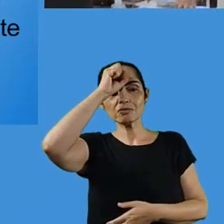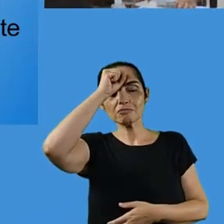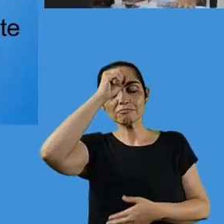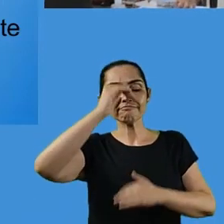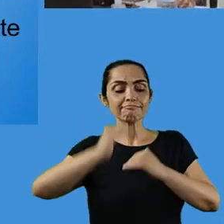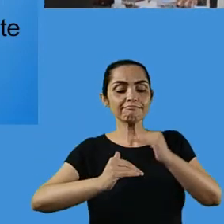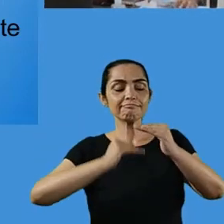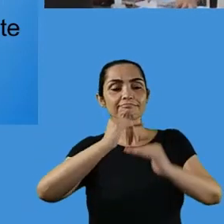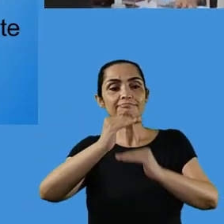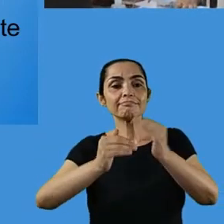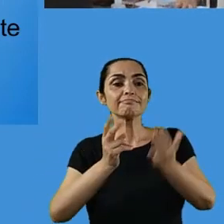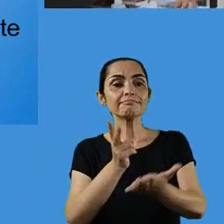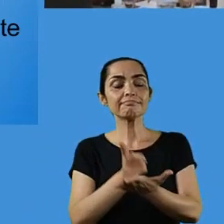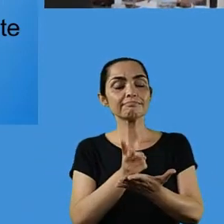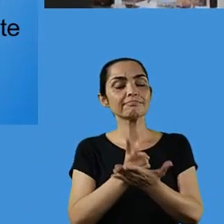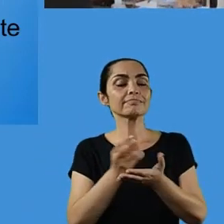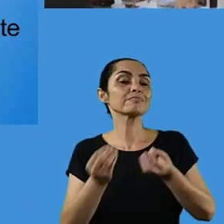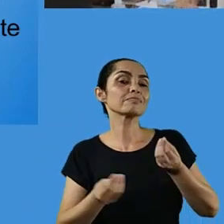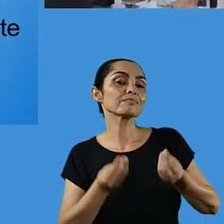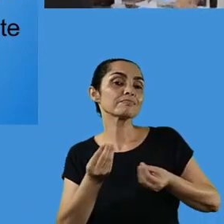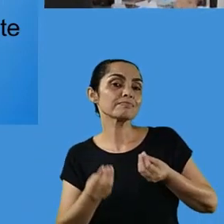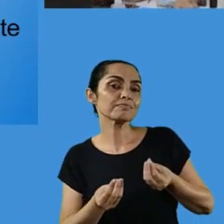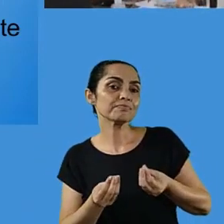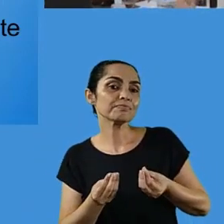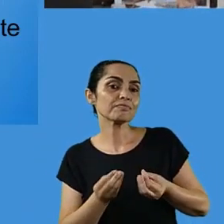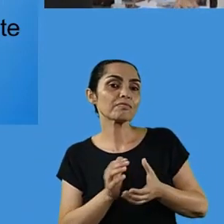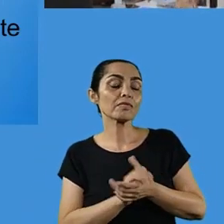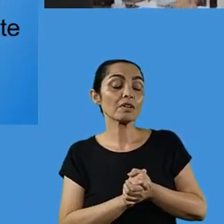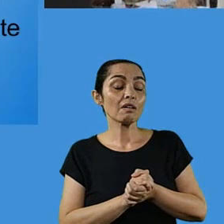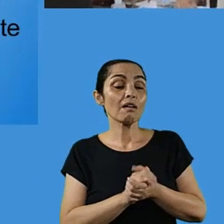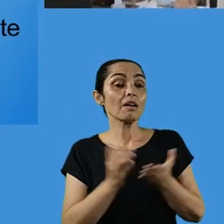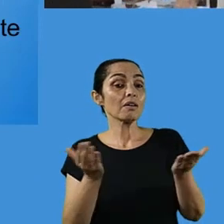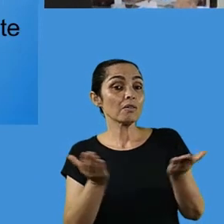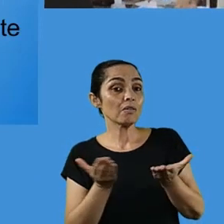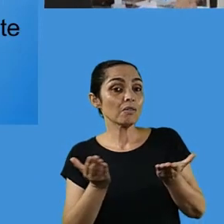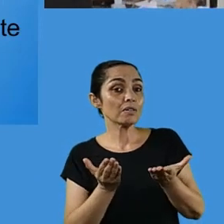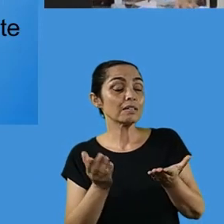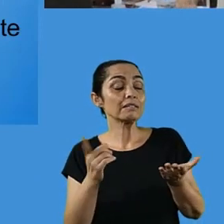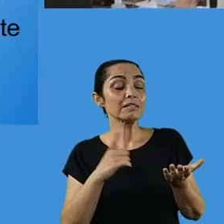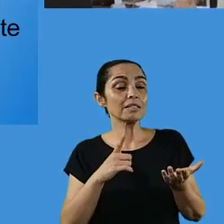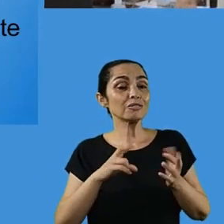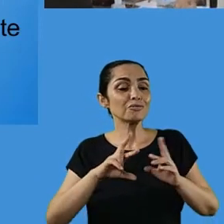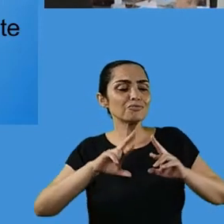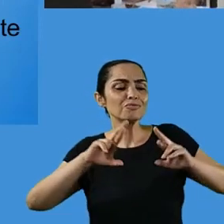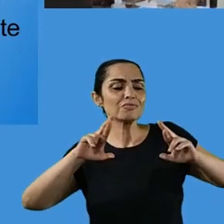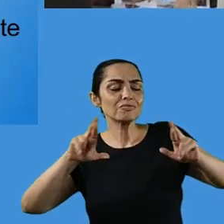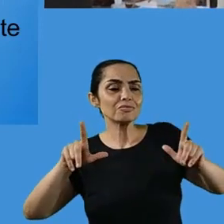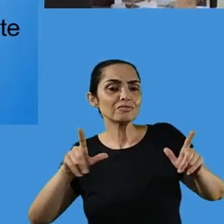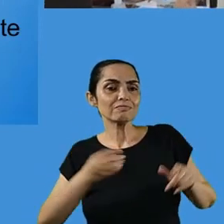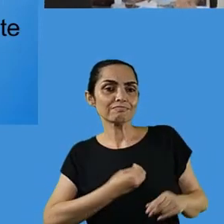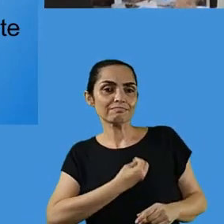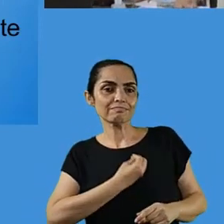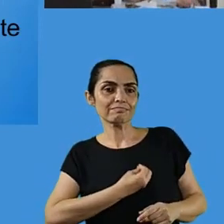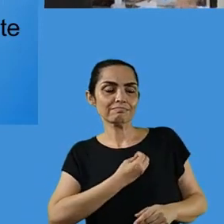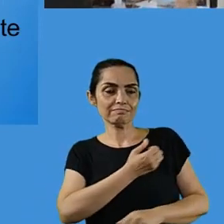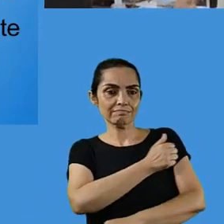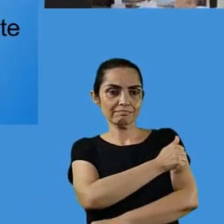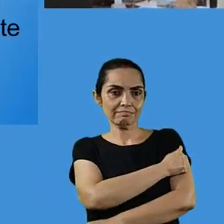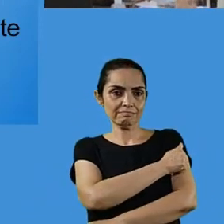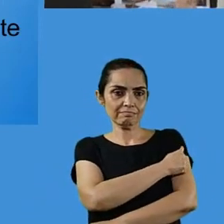18 de março, todos os alunos. Agora nós teremos grupos pequenos. Então, vamos fazer com que esse tempo se torne preferencialmente